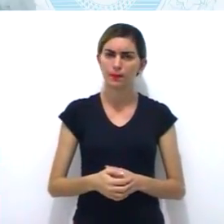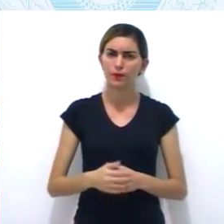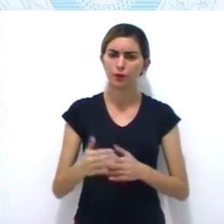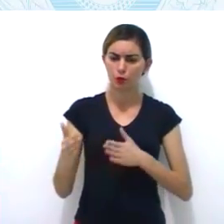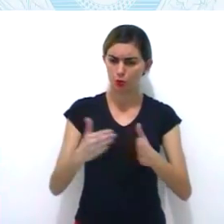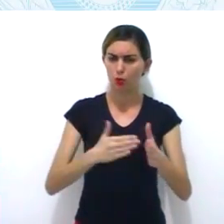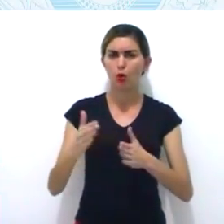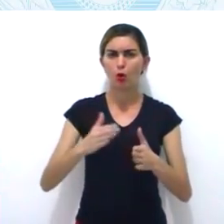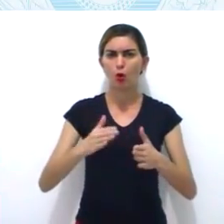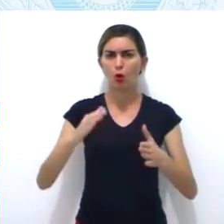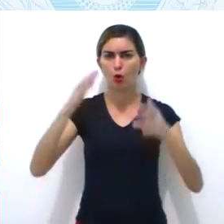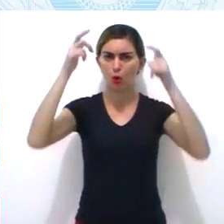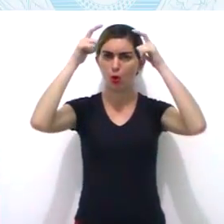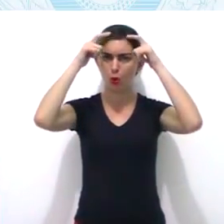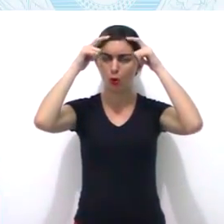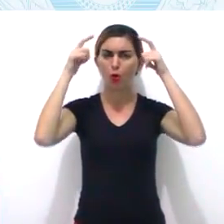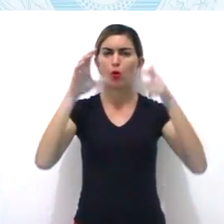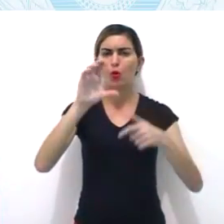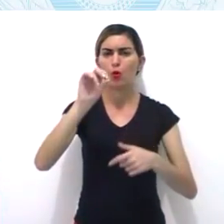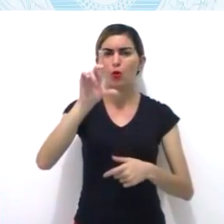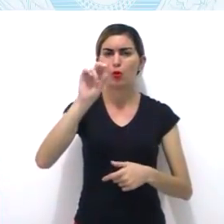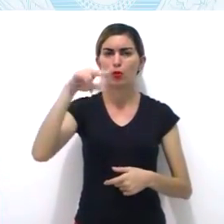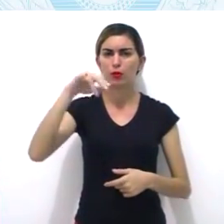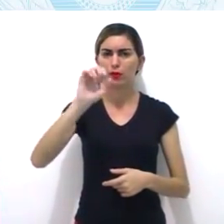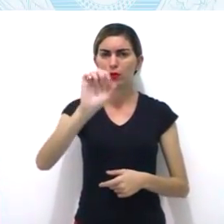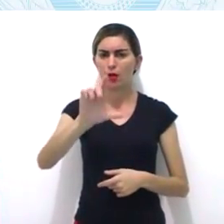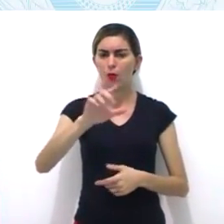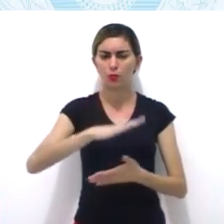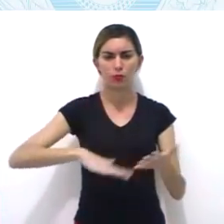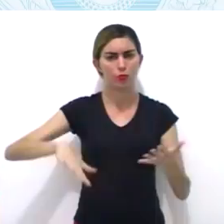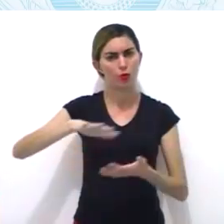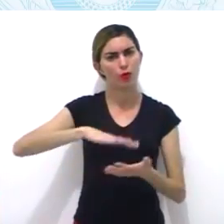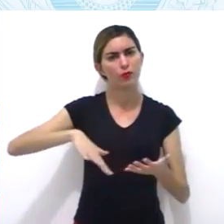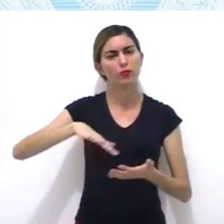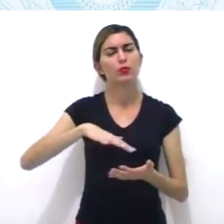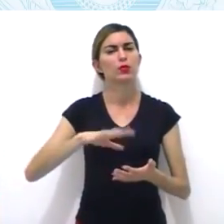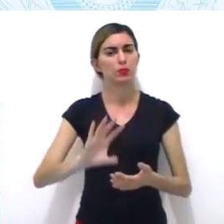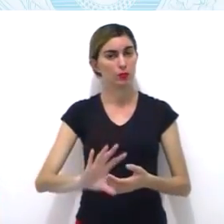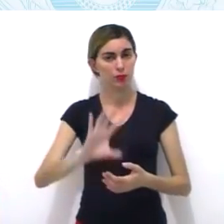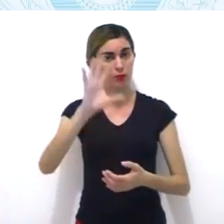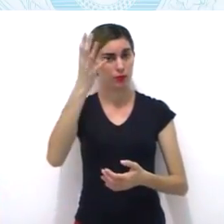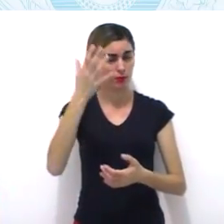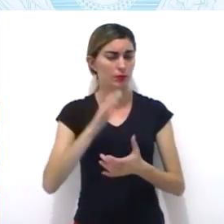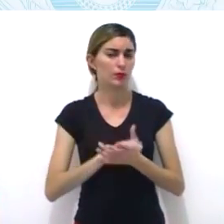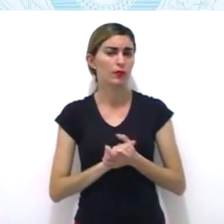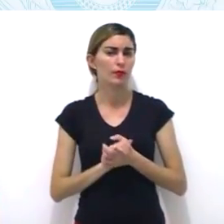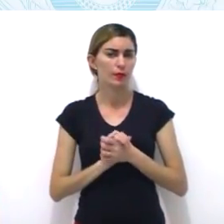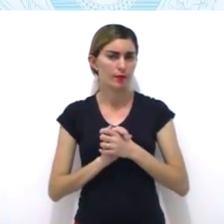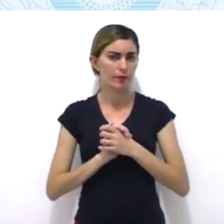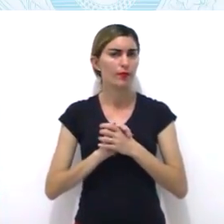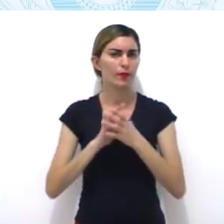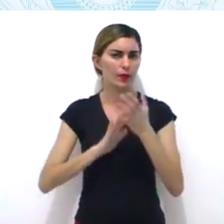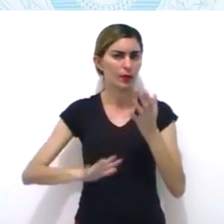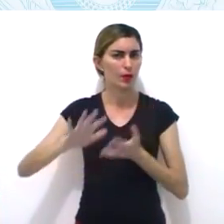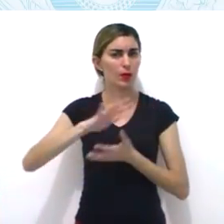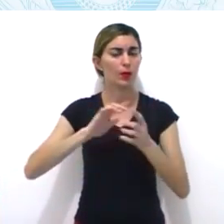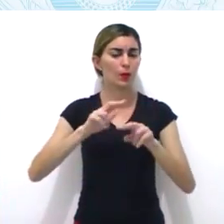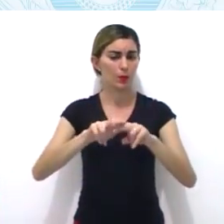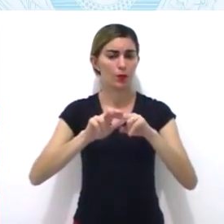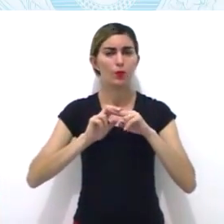por conta da invalidade entre as cidades, invalidade locais, e não visava